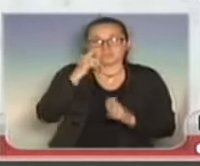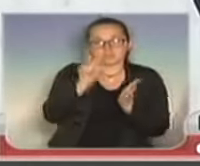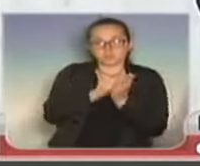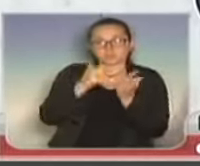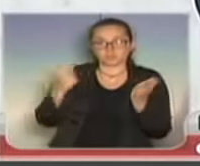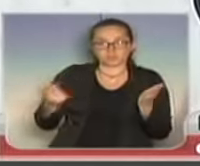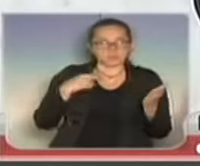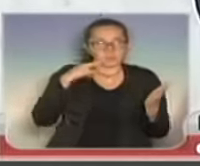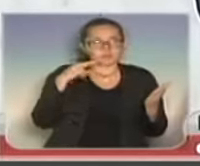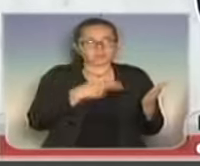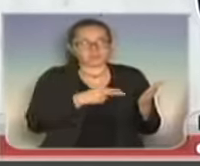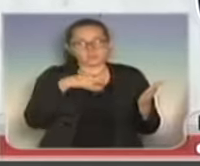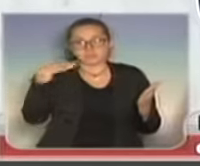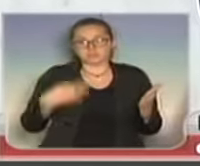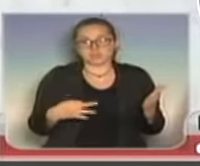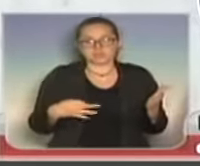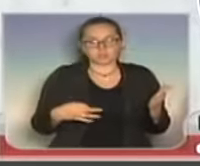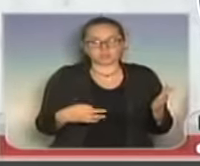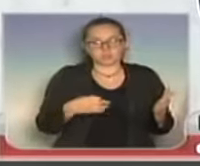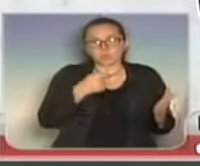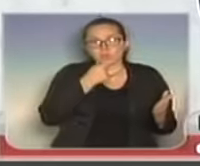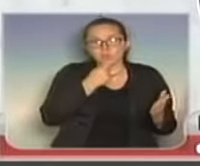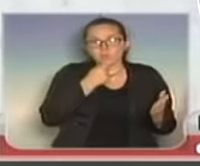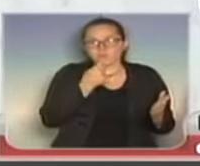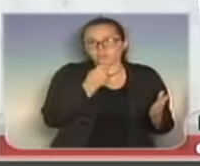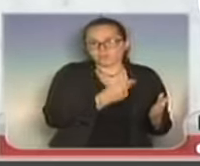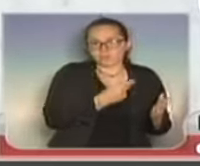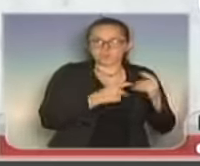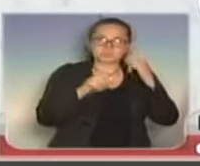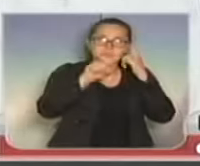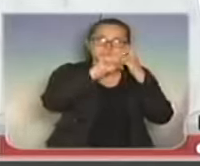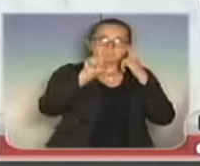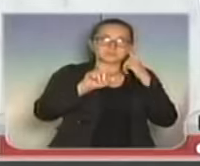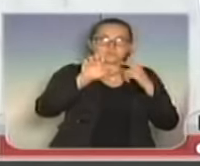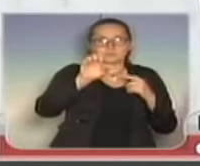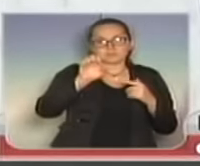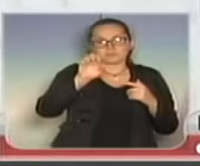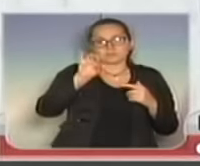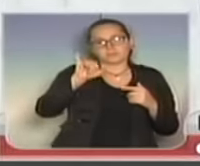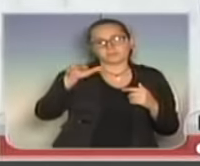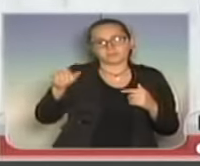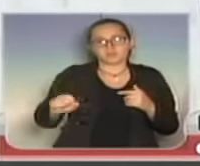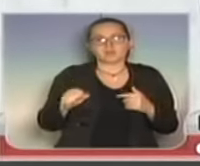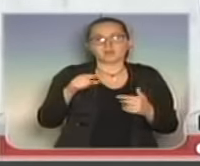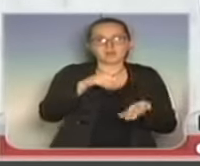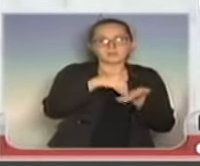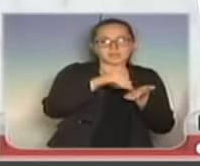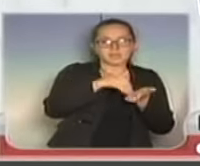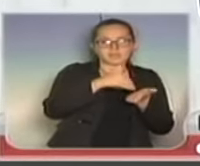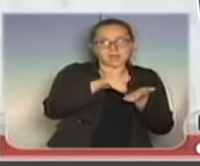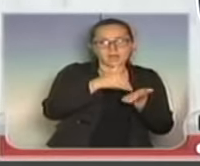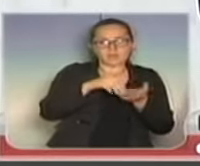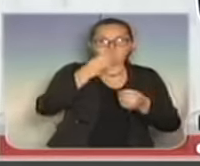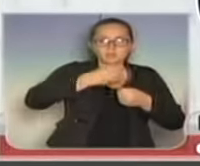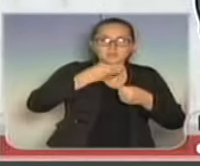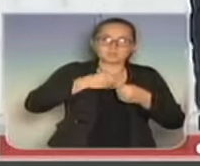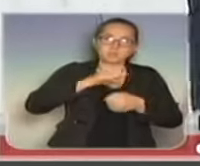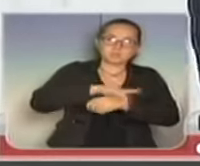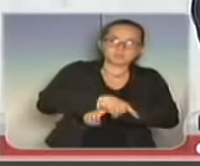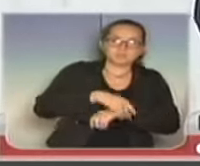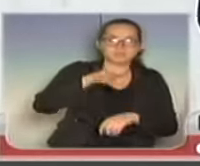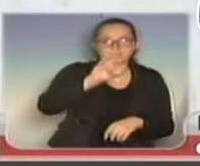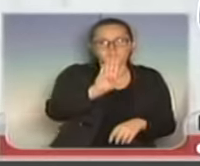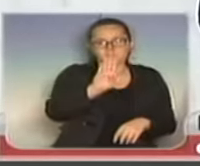típico isso, a postura aqui, eu quero aqui me dizer bem contra a postura do senhor secretário de Segurança Municipal, Benedito Mariano,